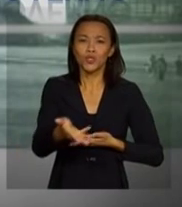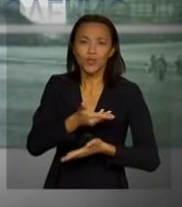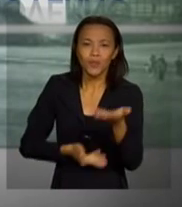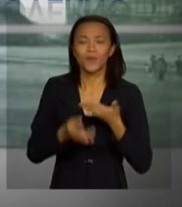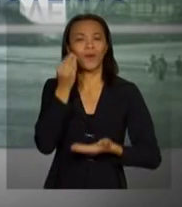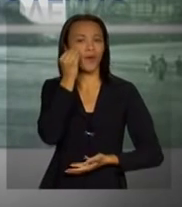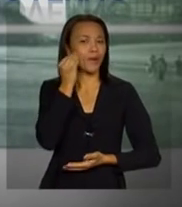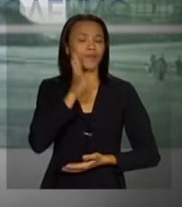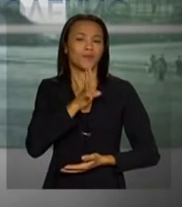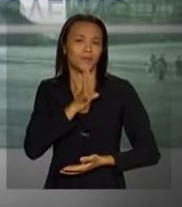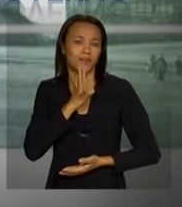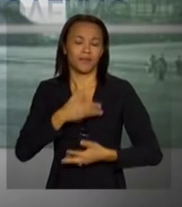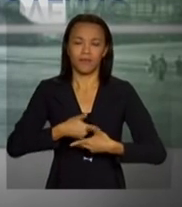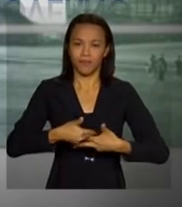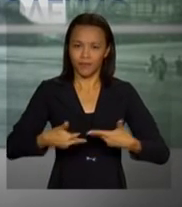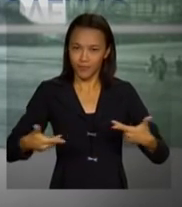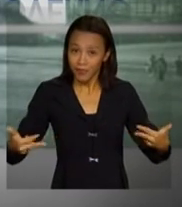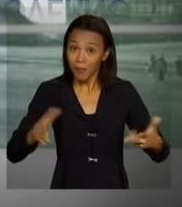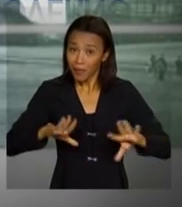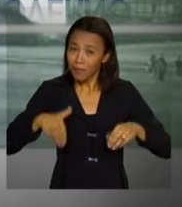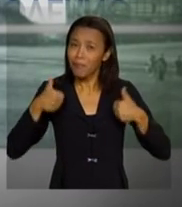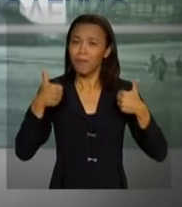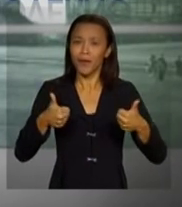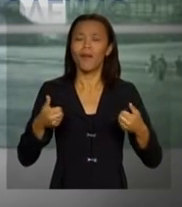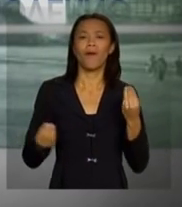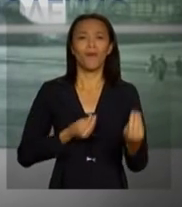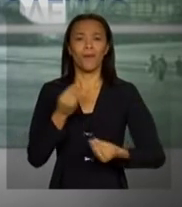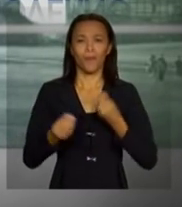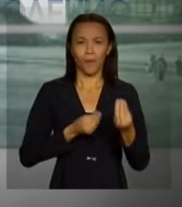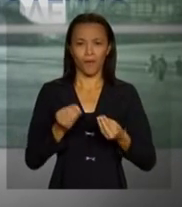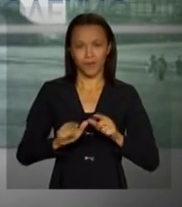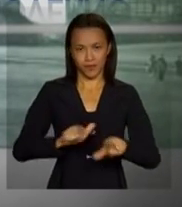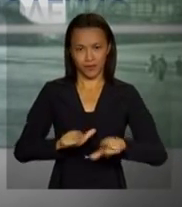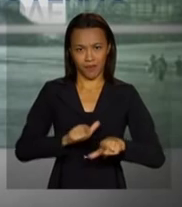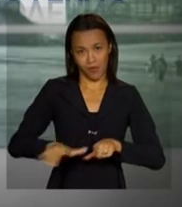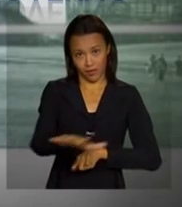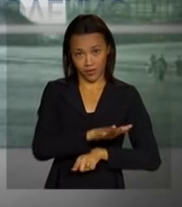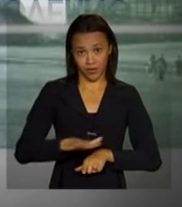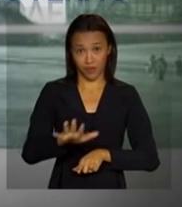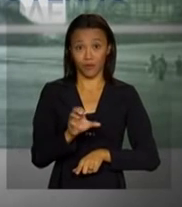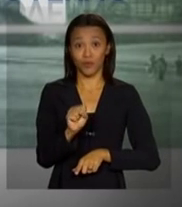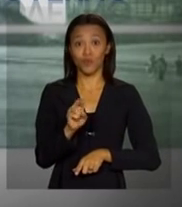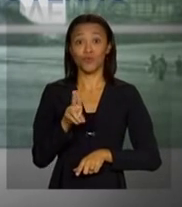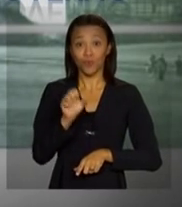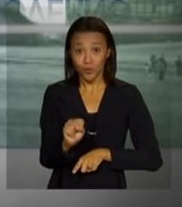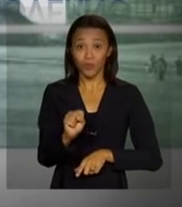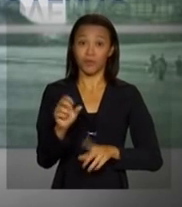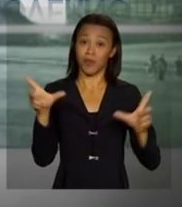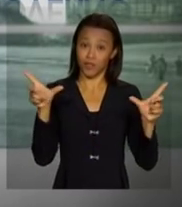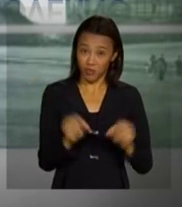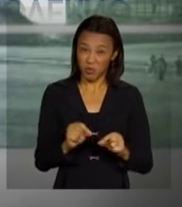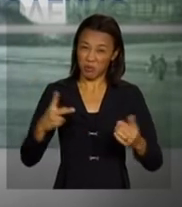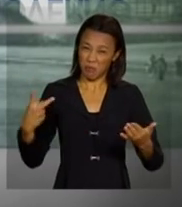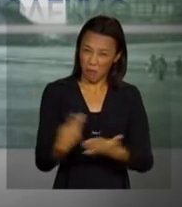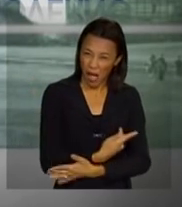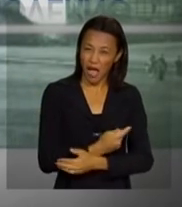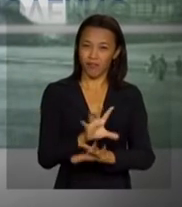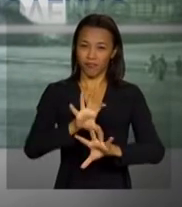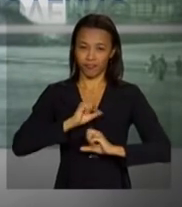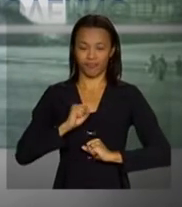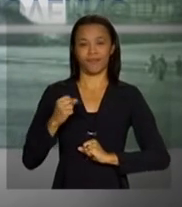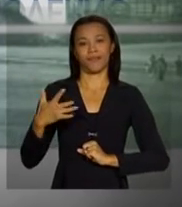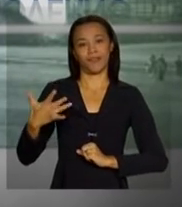conhecimento e experiências para melhorar a capacidade de atuação no Sistema Único de Saúde na redução dos impactos e